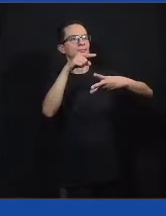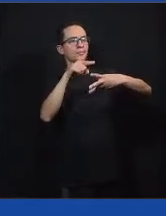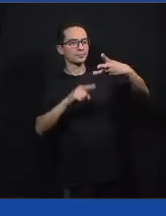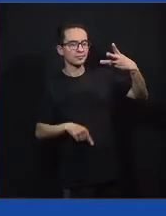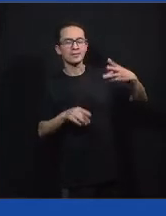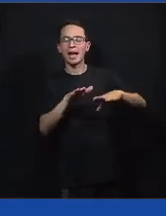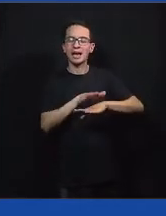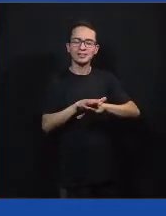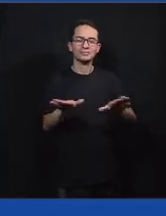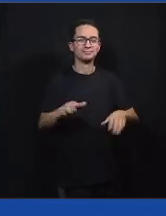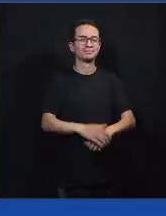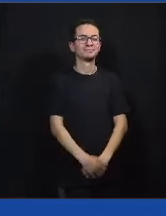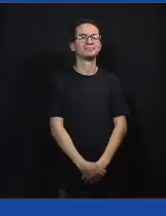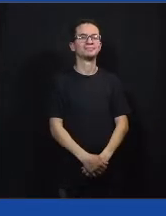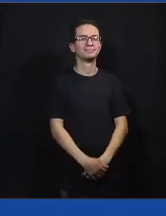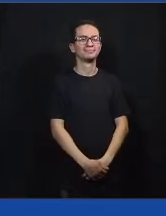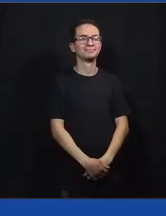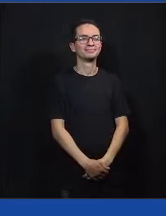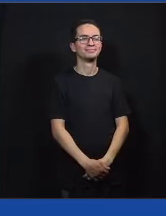isso.